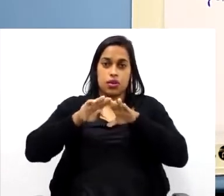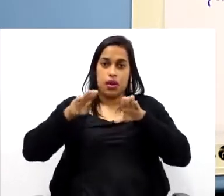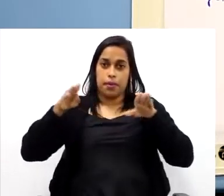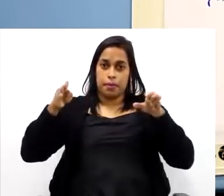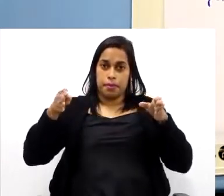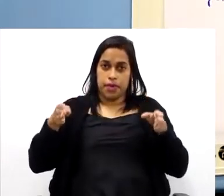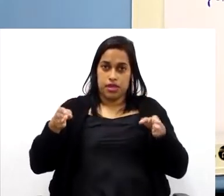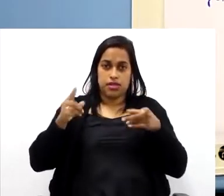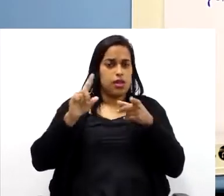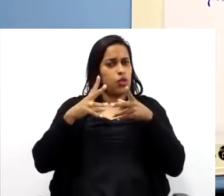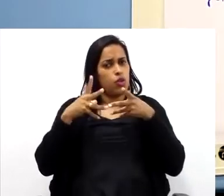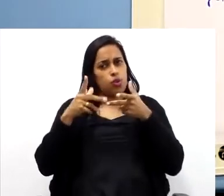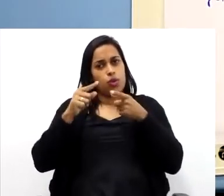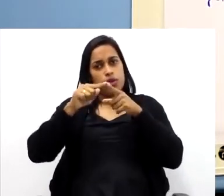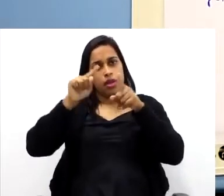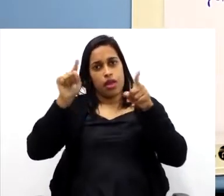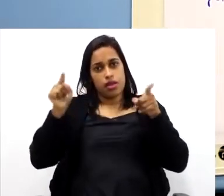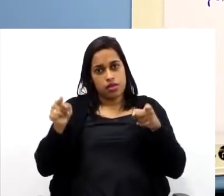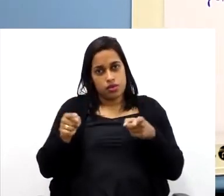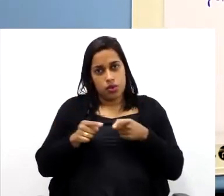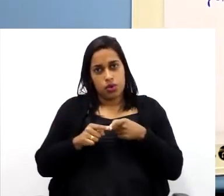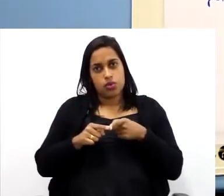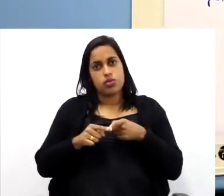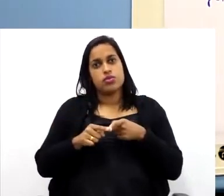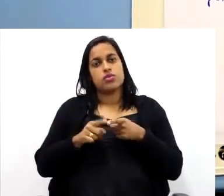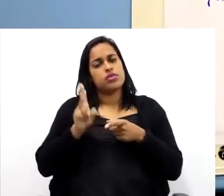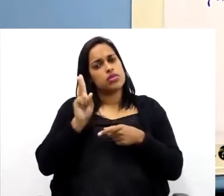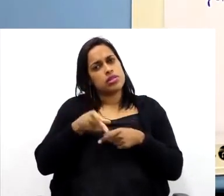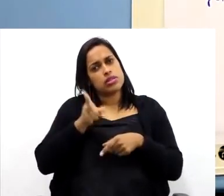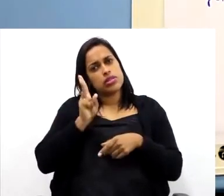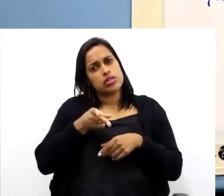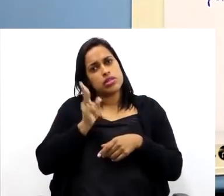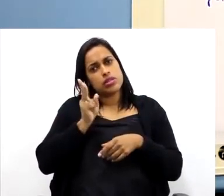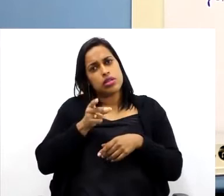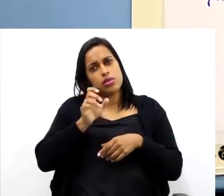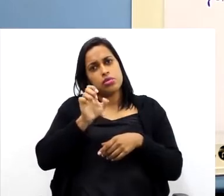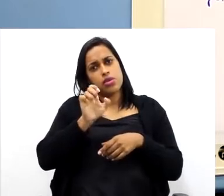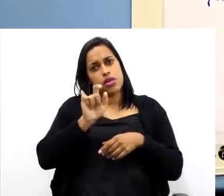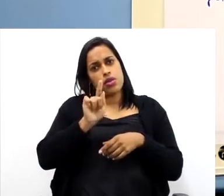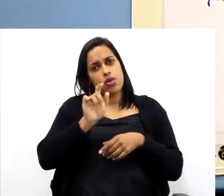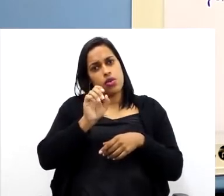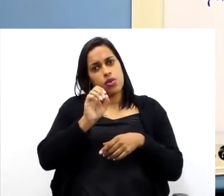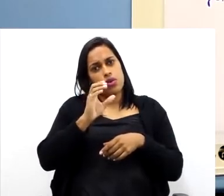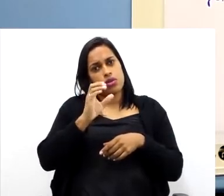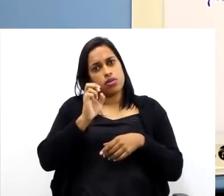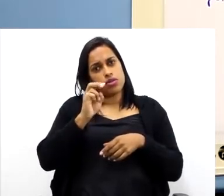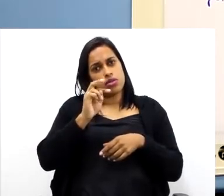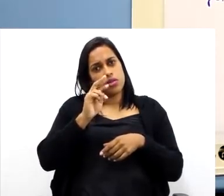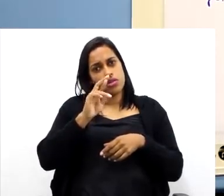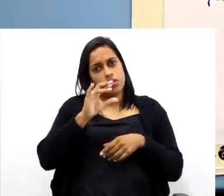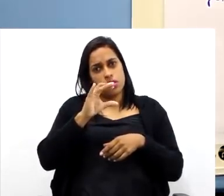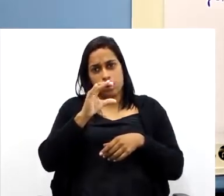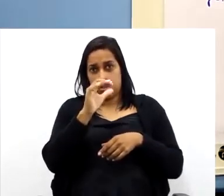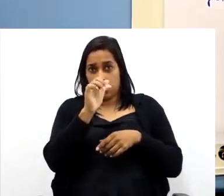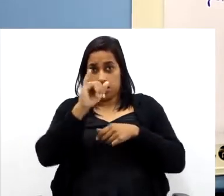base redonda, são circunferências concêntricas. Então, fiz a circunferência